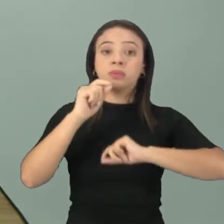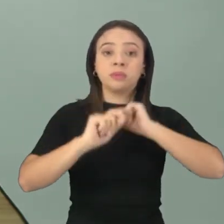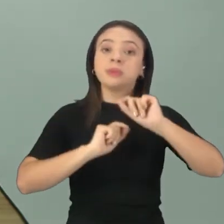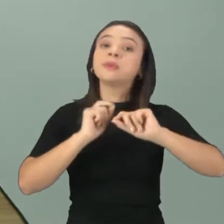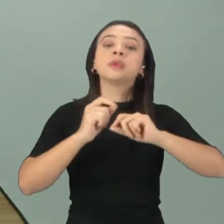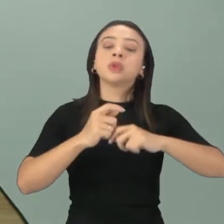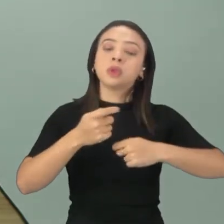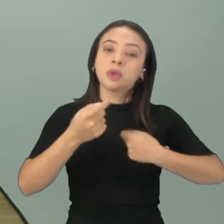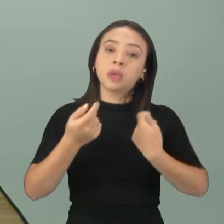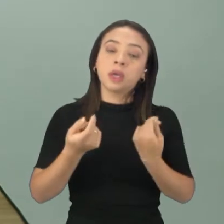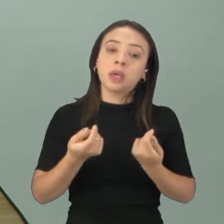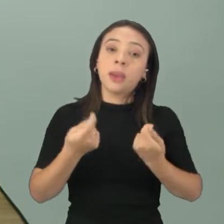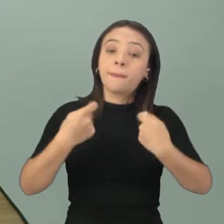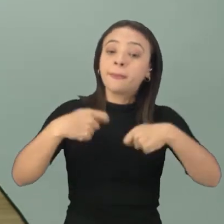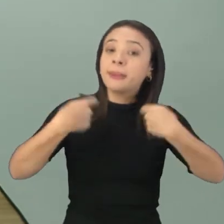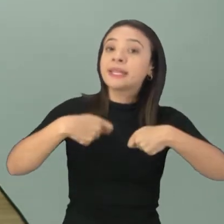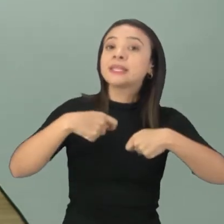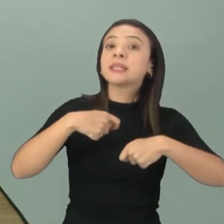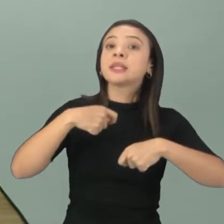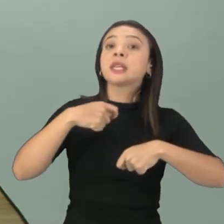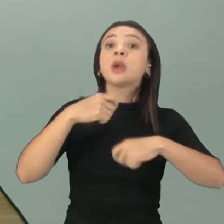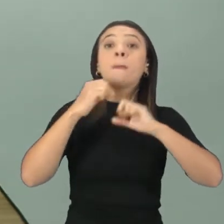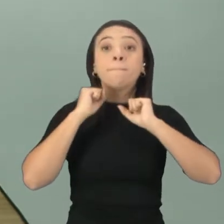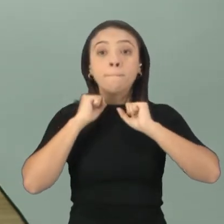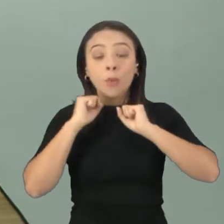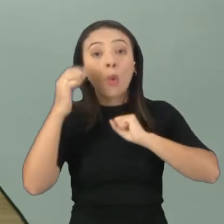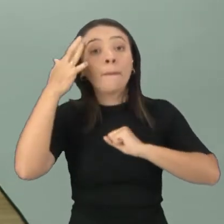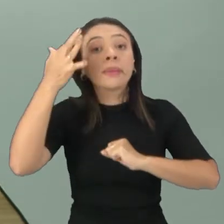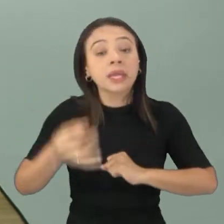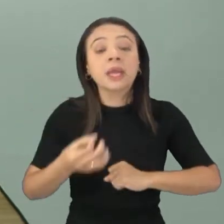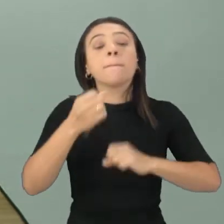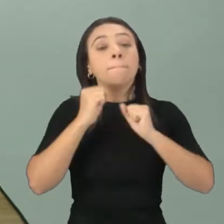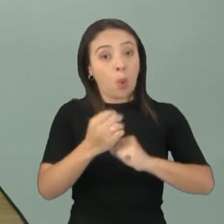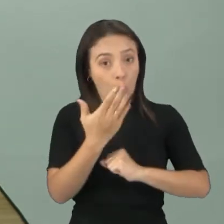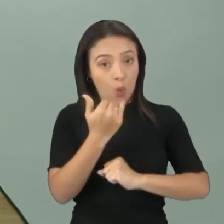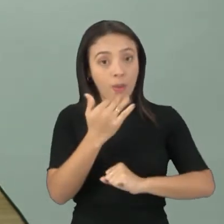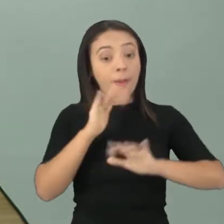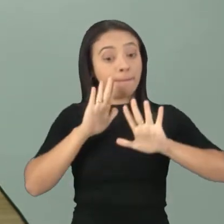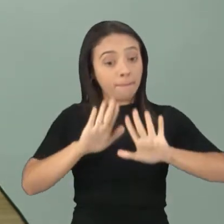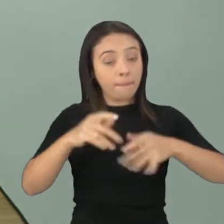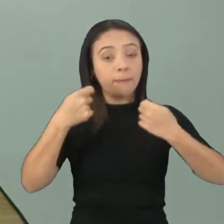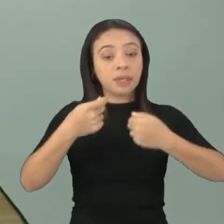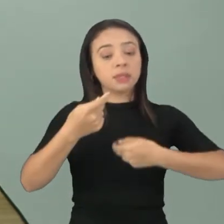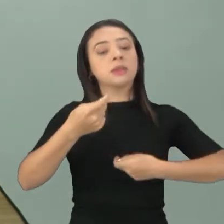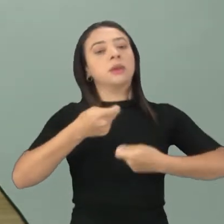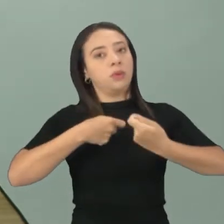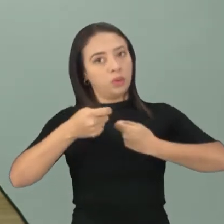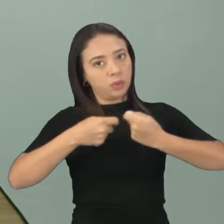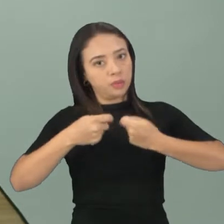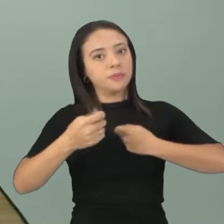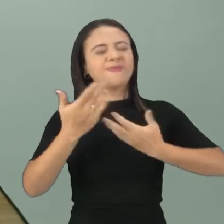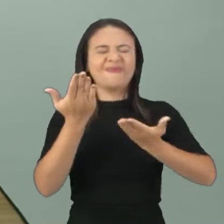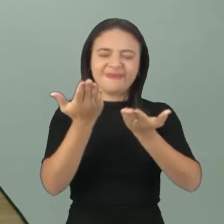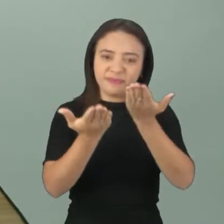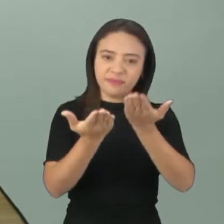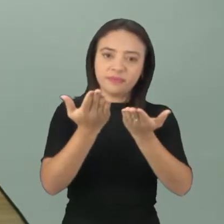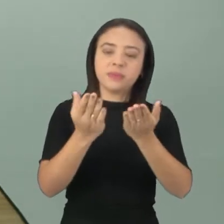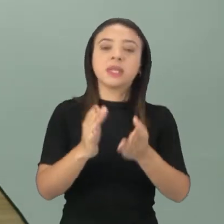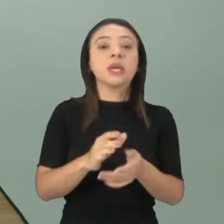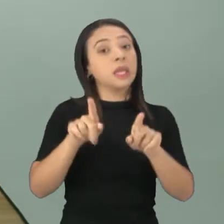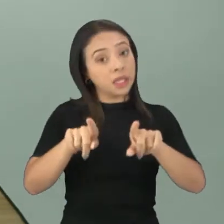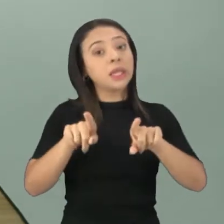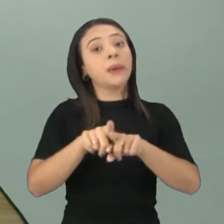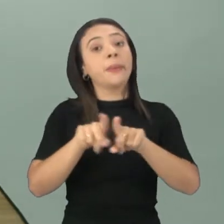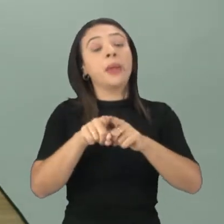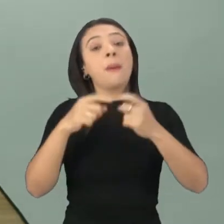essa noção de que a gente pode comer, mas sempre com moderação, sem nenhum excesso. Assim como também é liberado